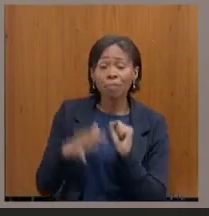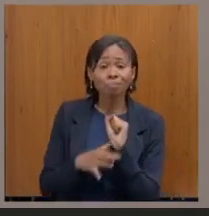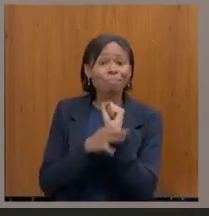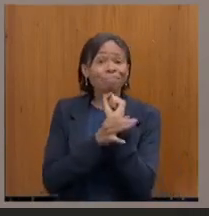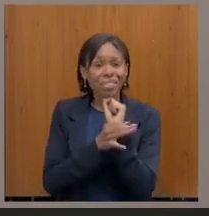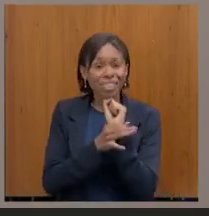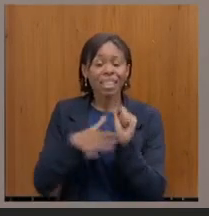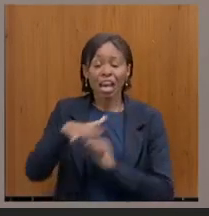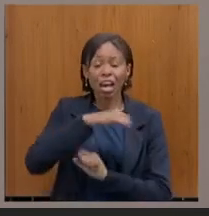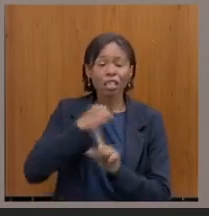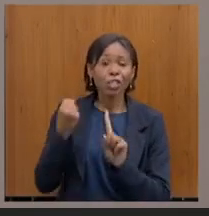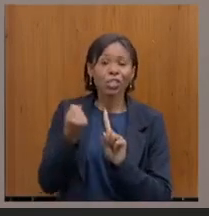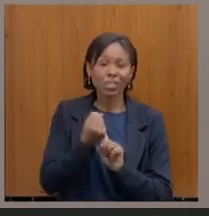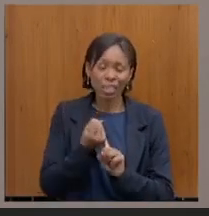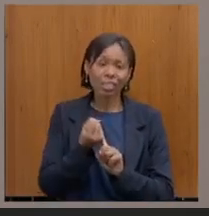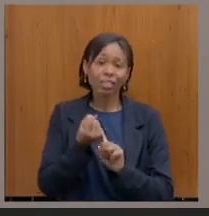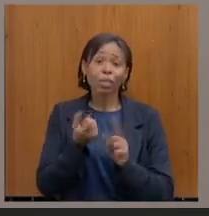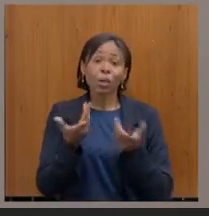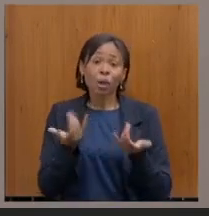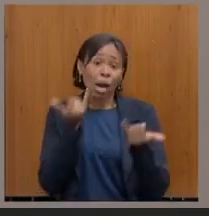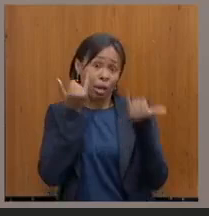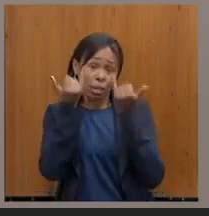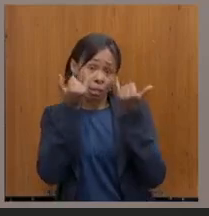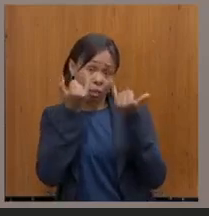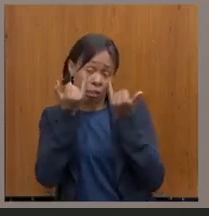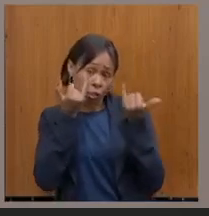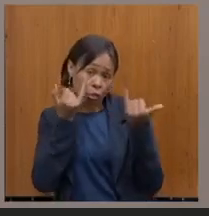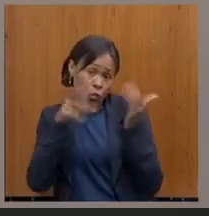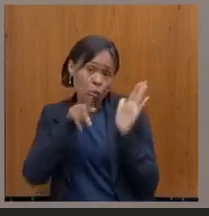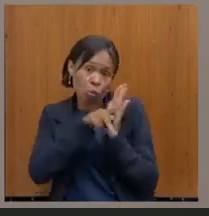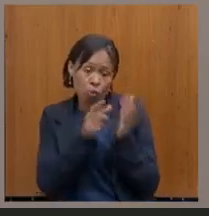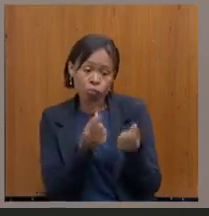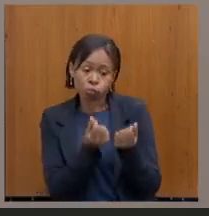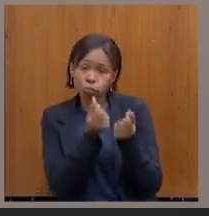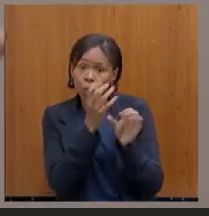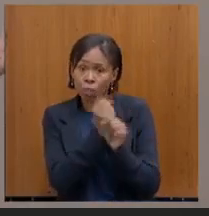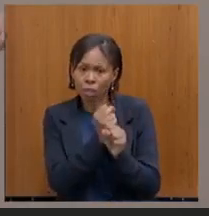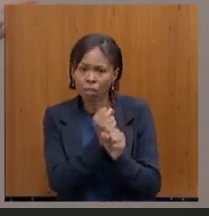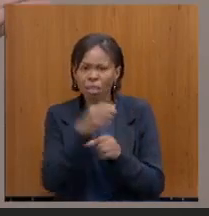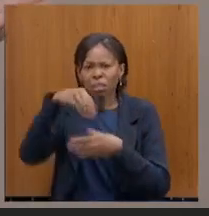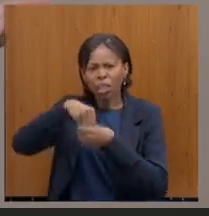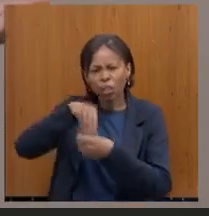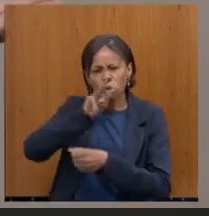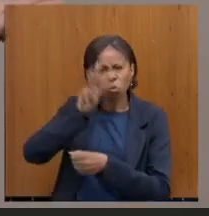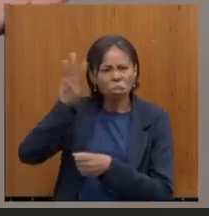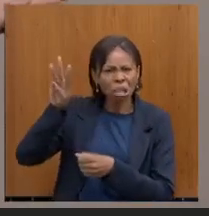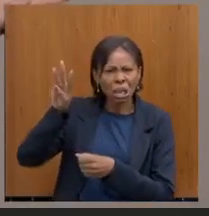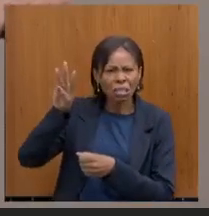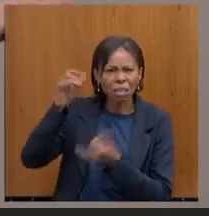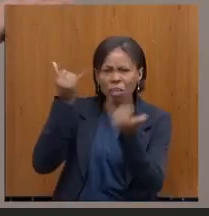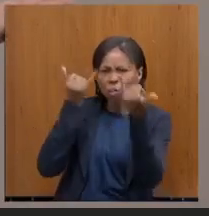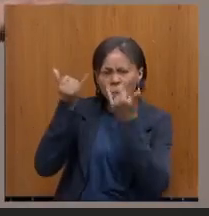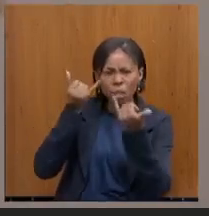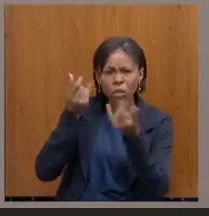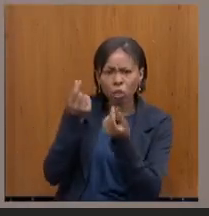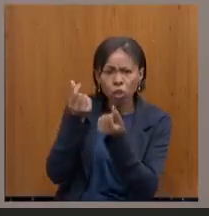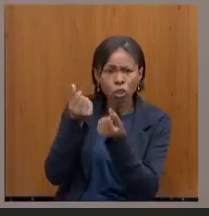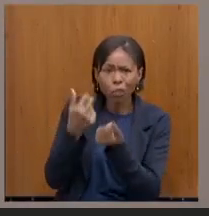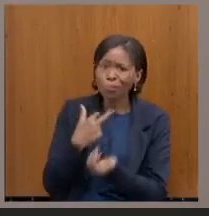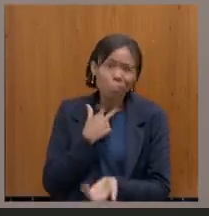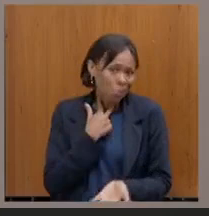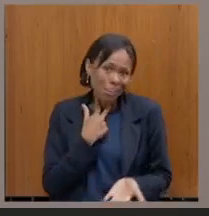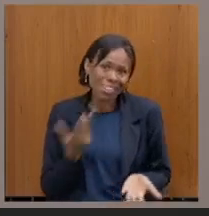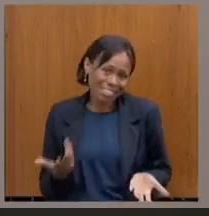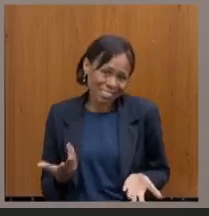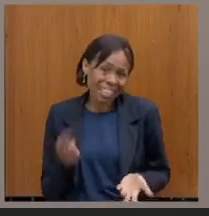classificação às informações financeiras, que é dado nem no site da transparência poderia ter informação financeira. Então, se lá